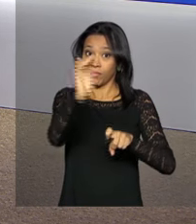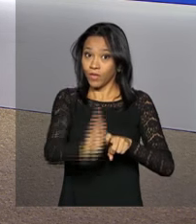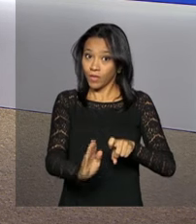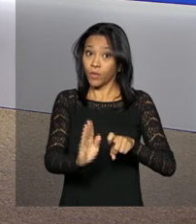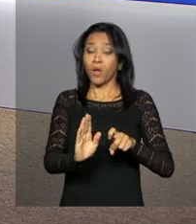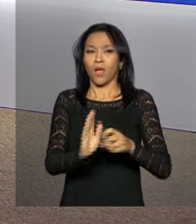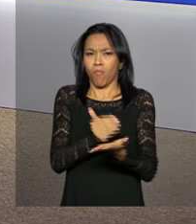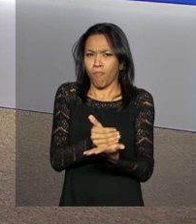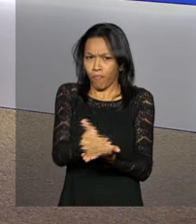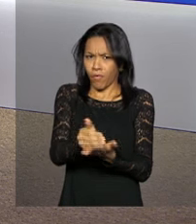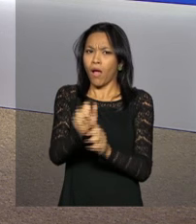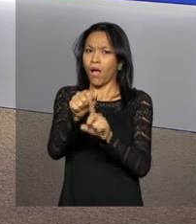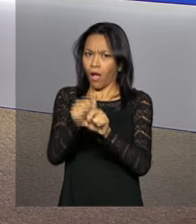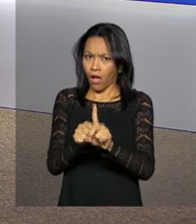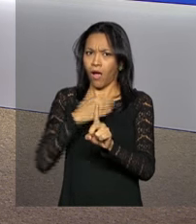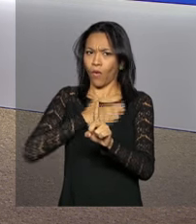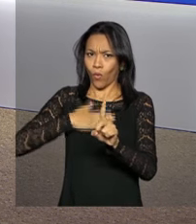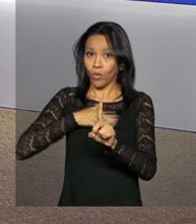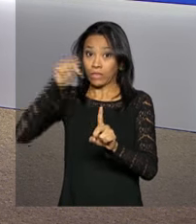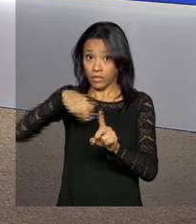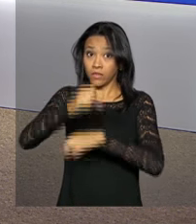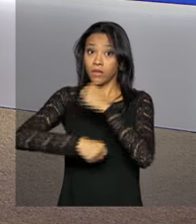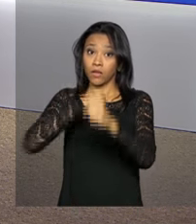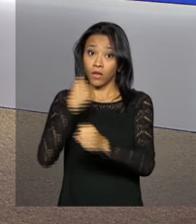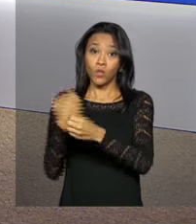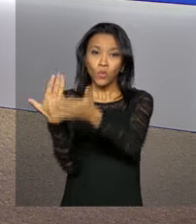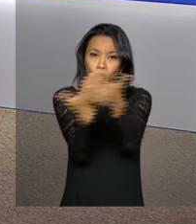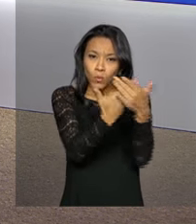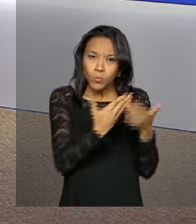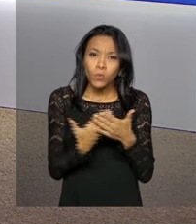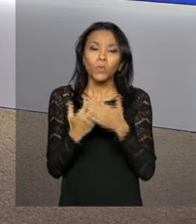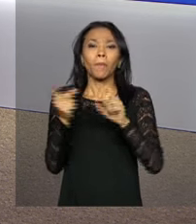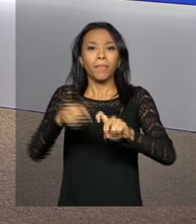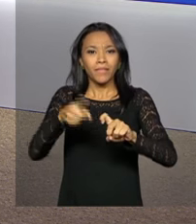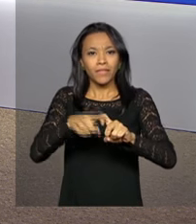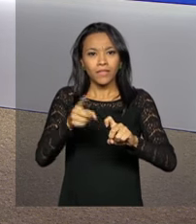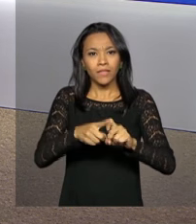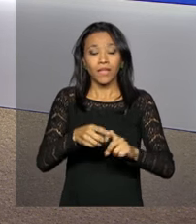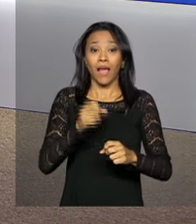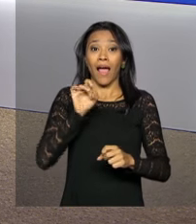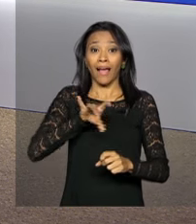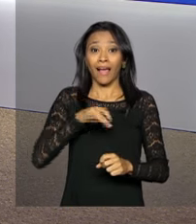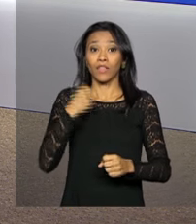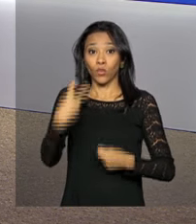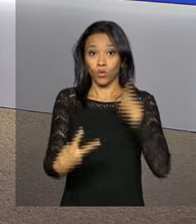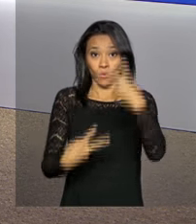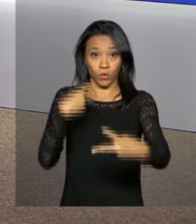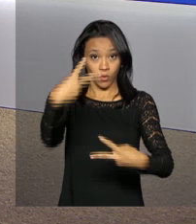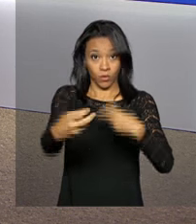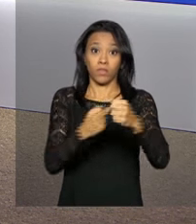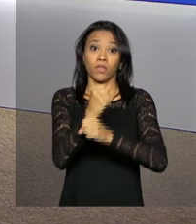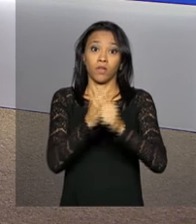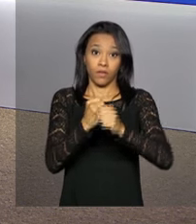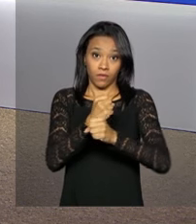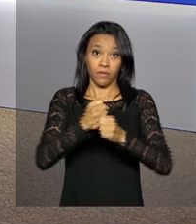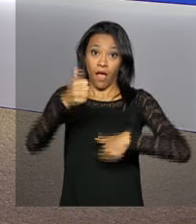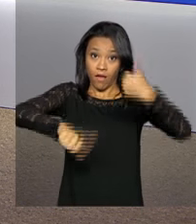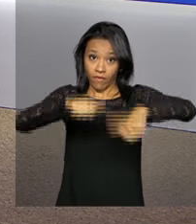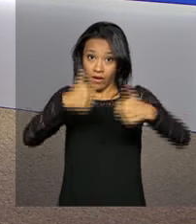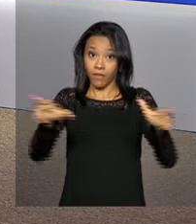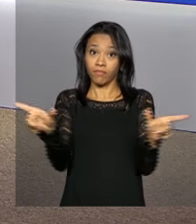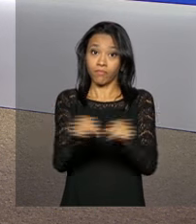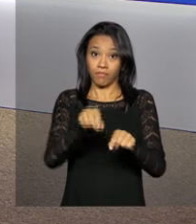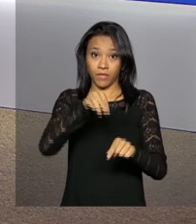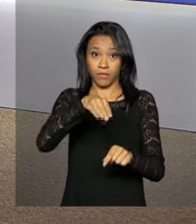a partir de agosto deste ano, os estudantes de medicina serão avaliados a cada dois anos pelo Ministério da Educação. A repórter Paola